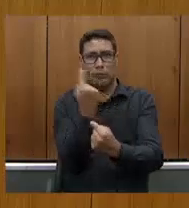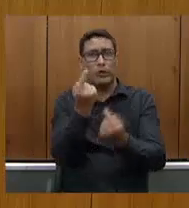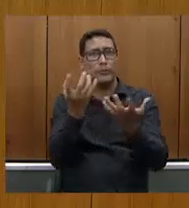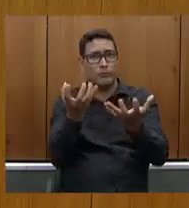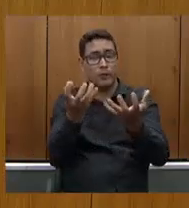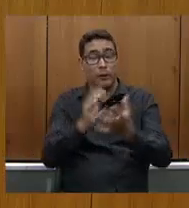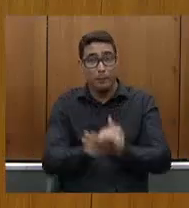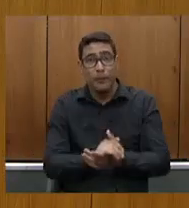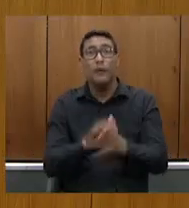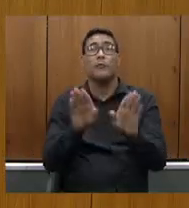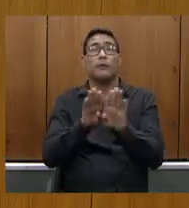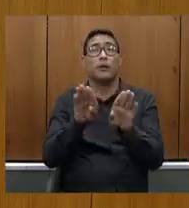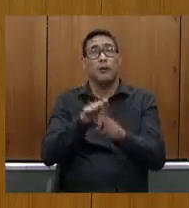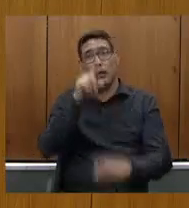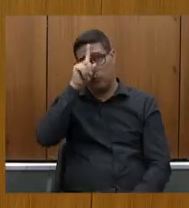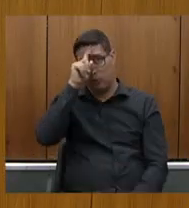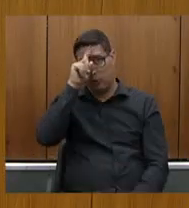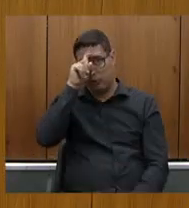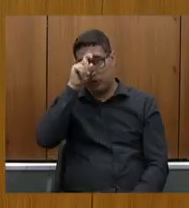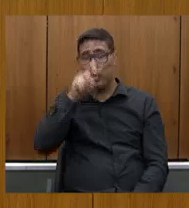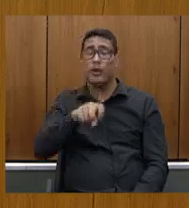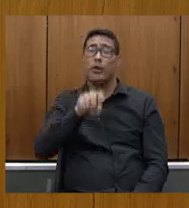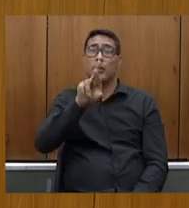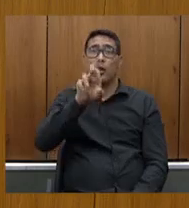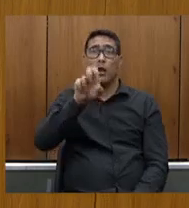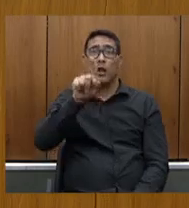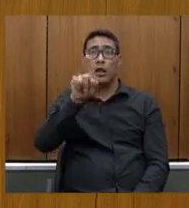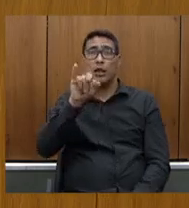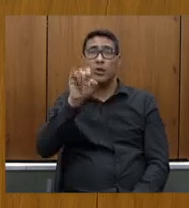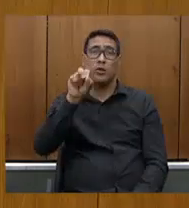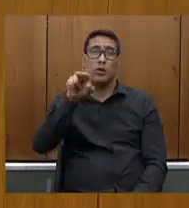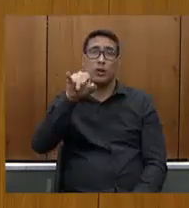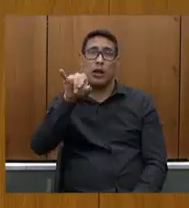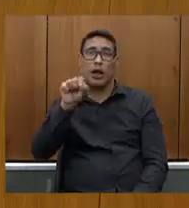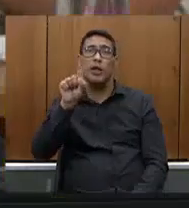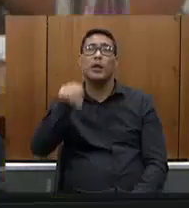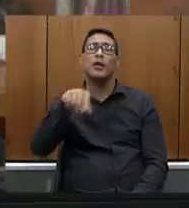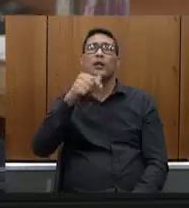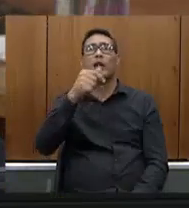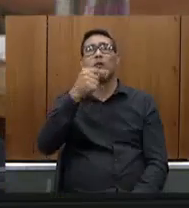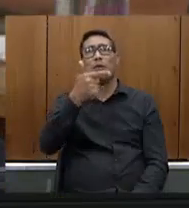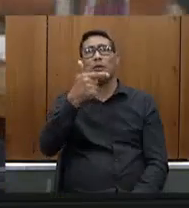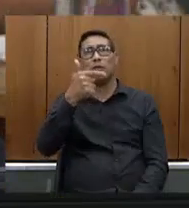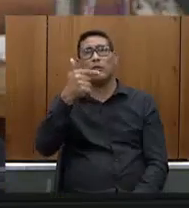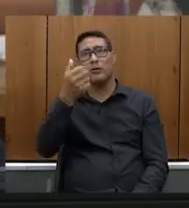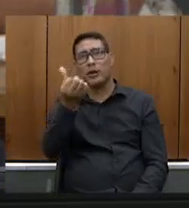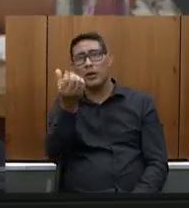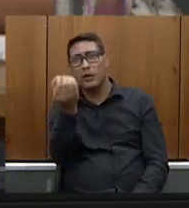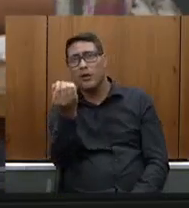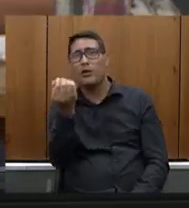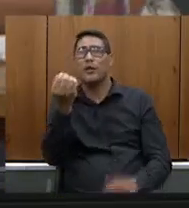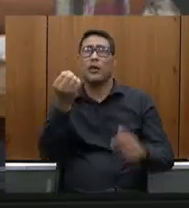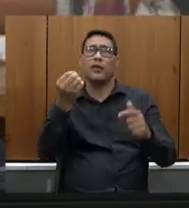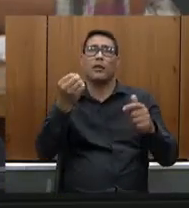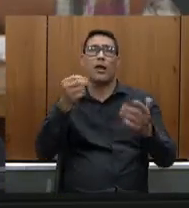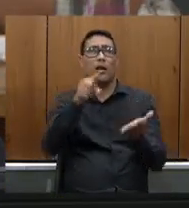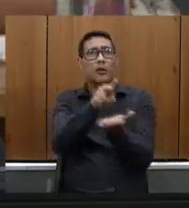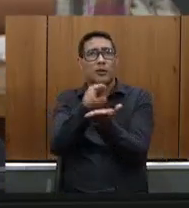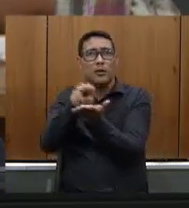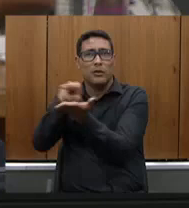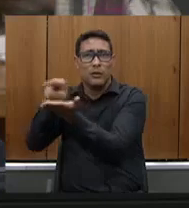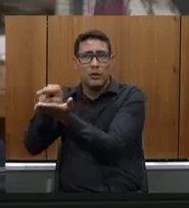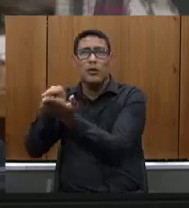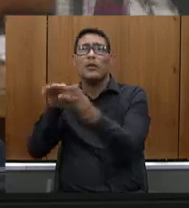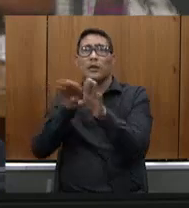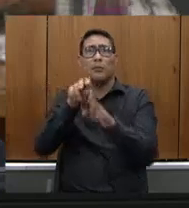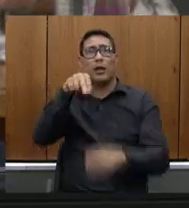hospitais regionais expectativa de cerca de 280 leitos de UTI entre UTI adulto pediátrico neonatal que vai realmente